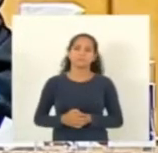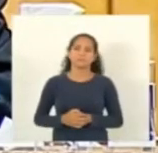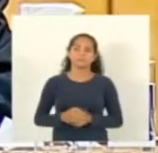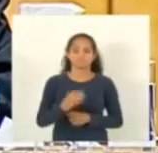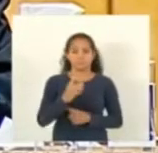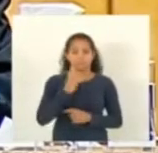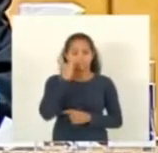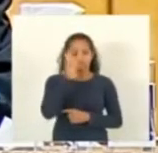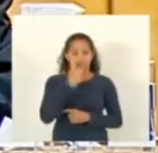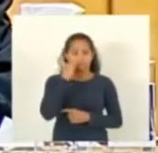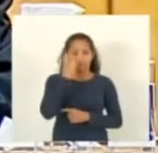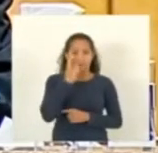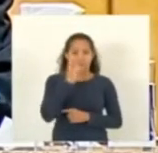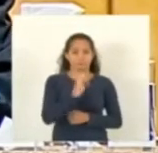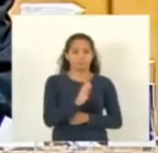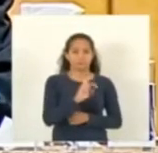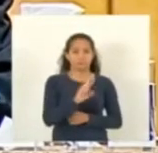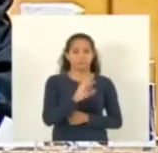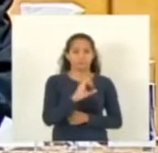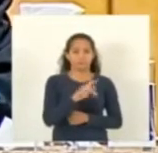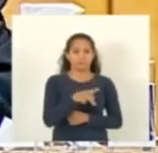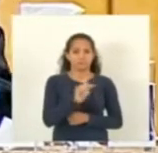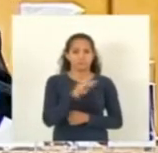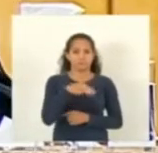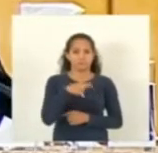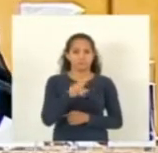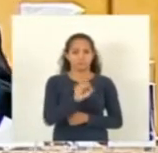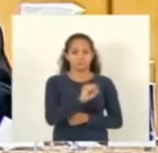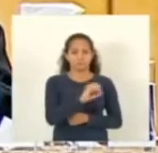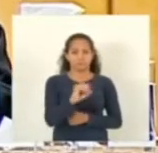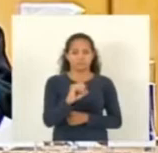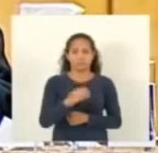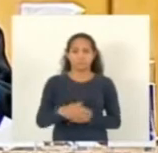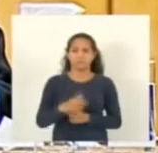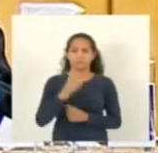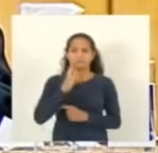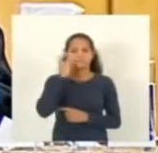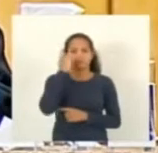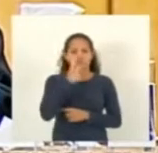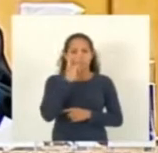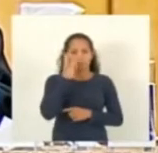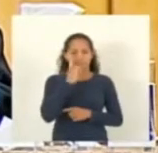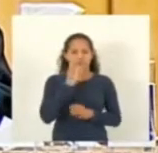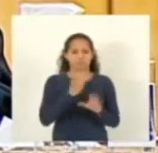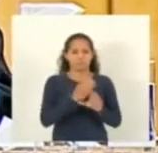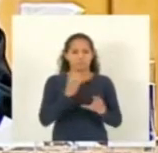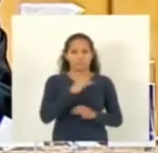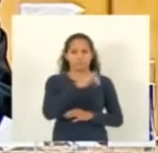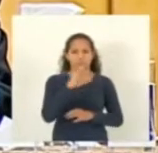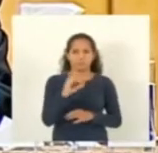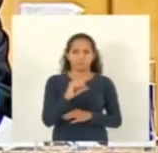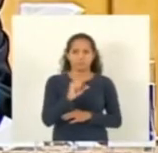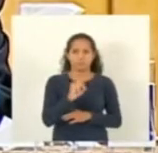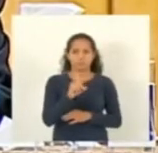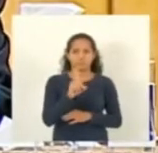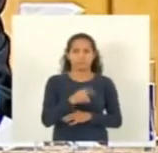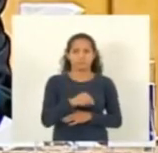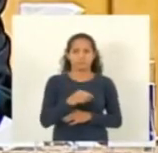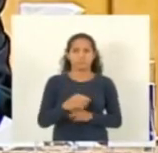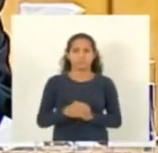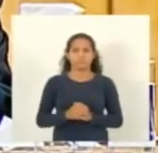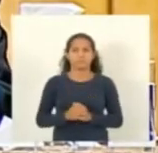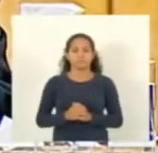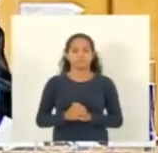deputado Eric Musso deputado engenheiro José Esmeraldo